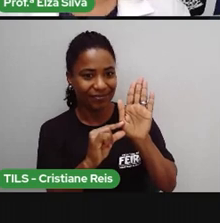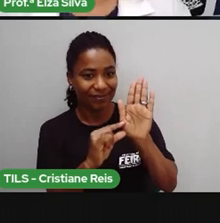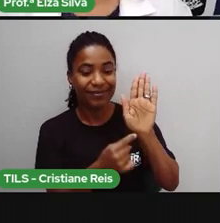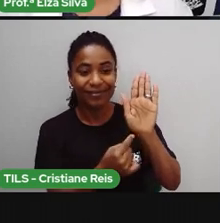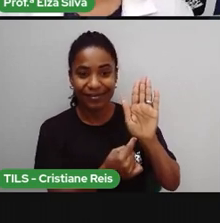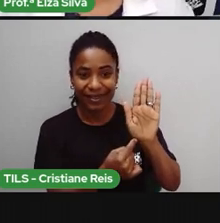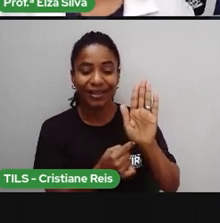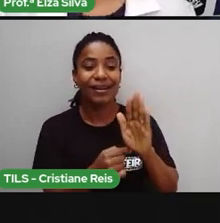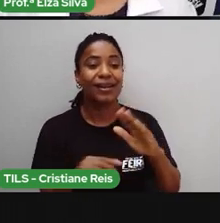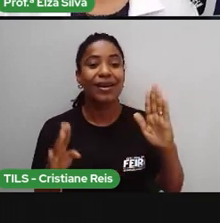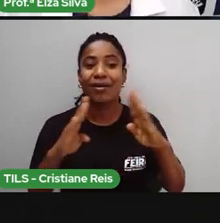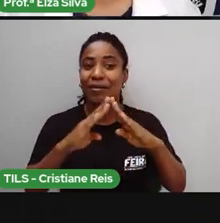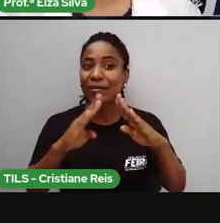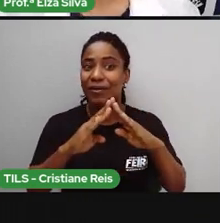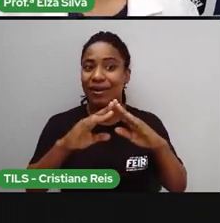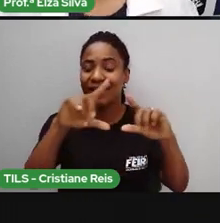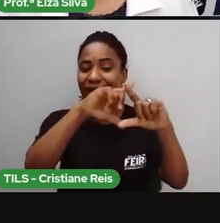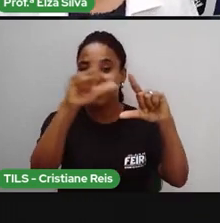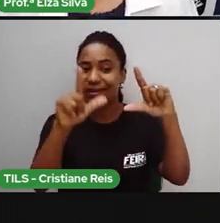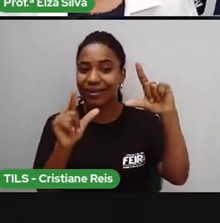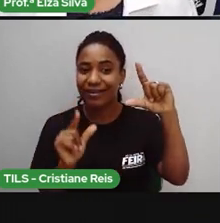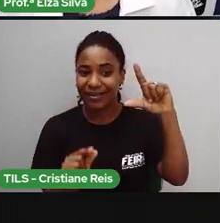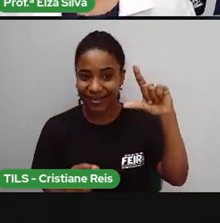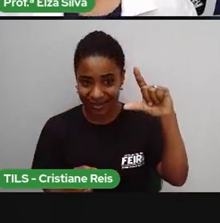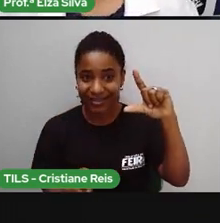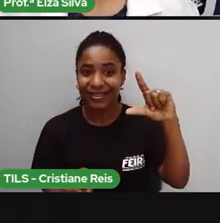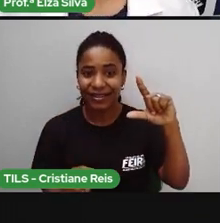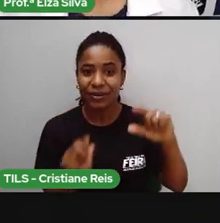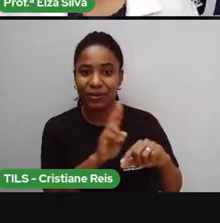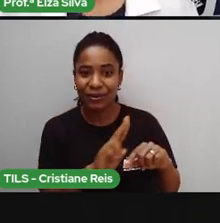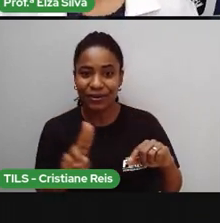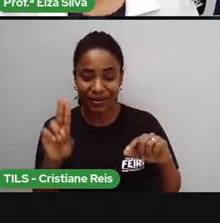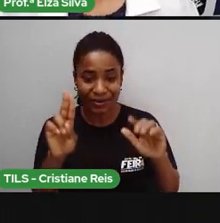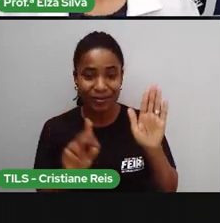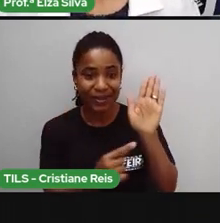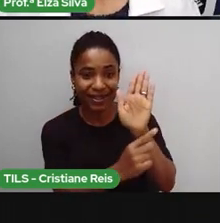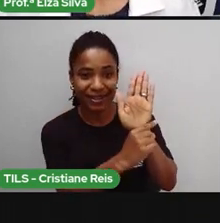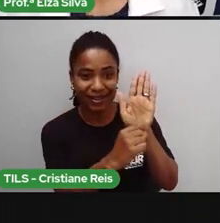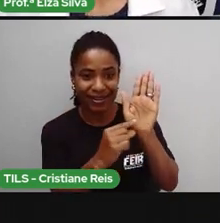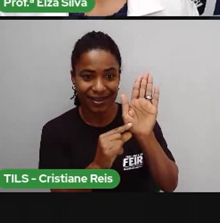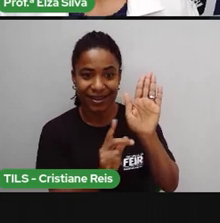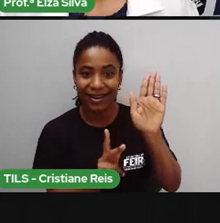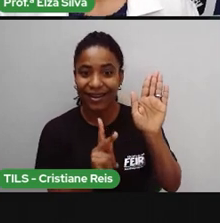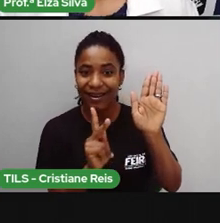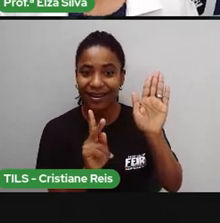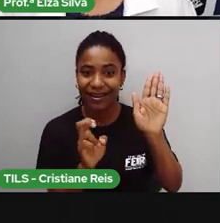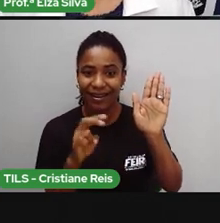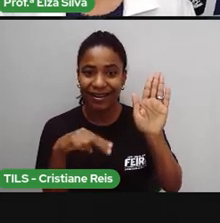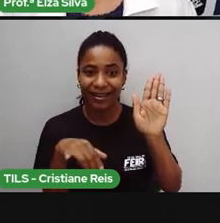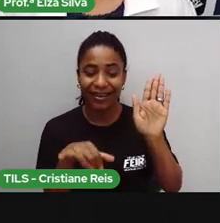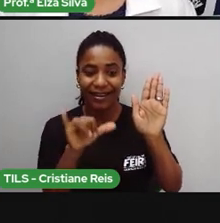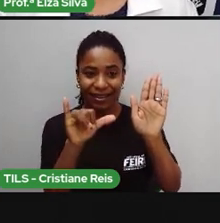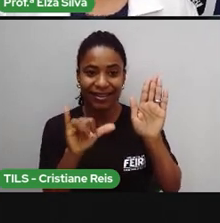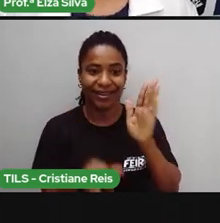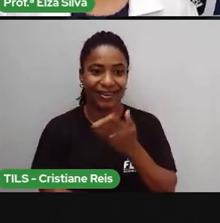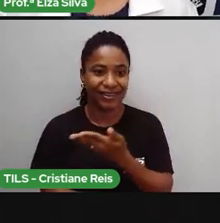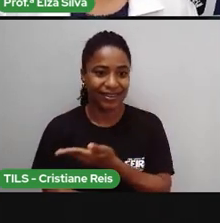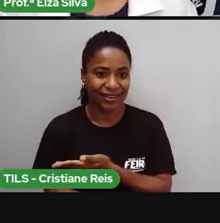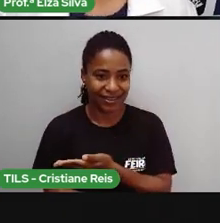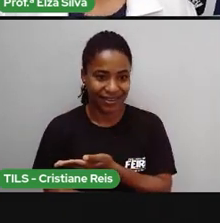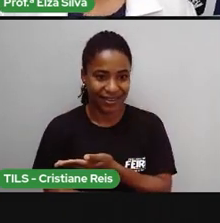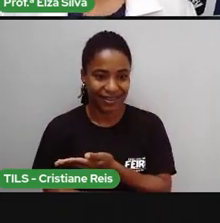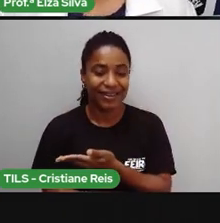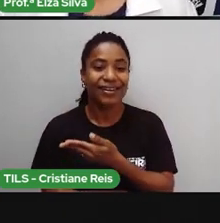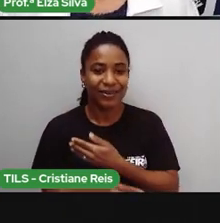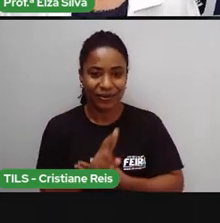Quênia. O nome dela é Kakênia Natalia. E ela é chamada simplesmente de